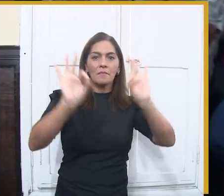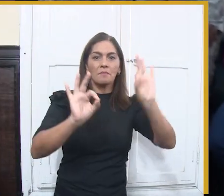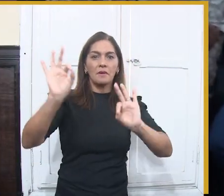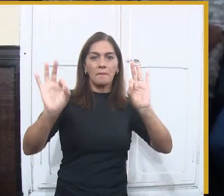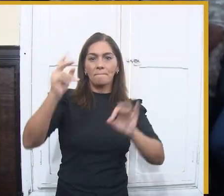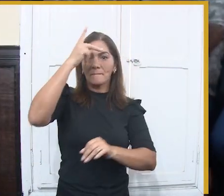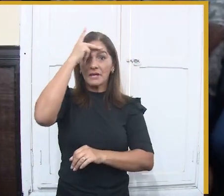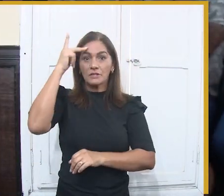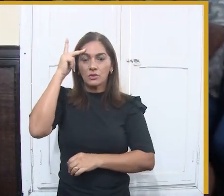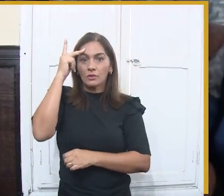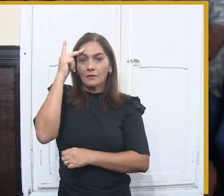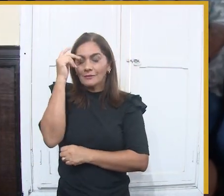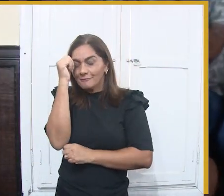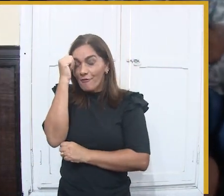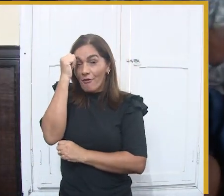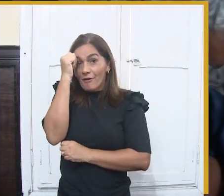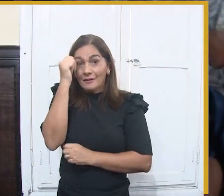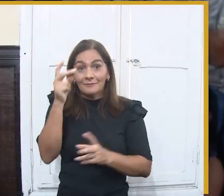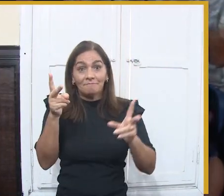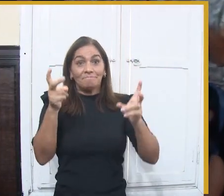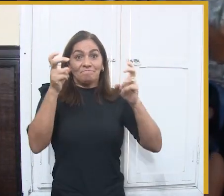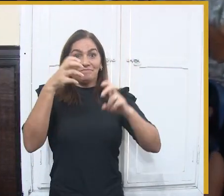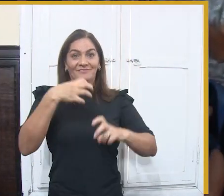no maior sombrio do mundo.